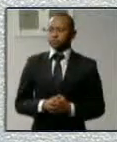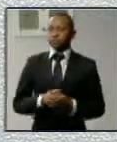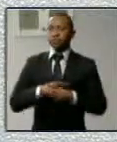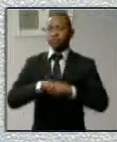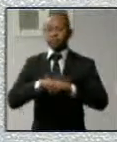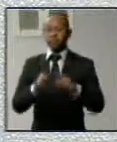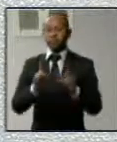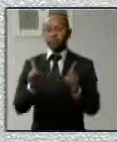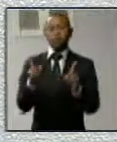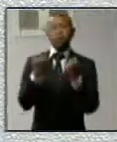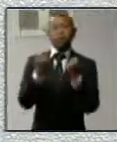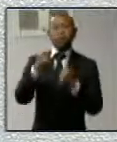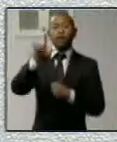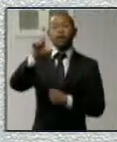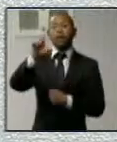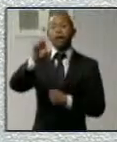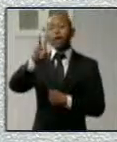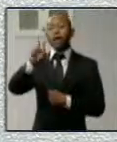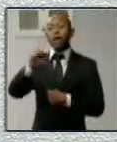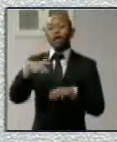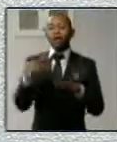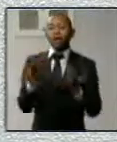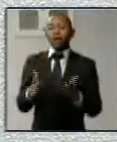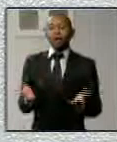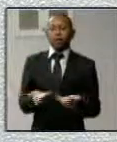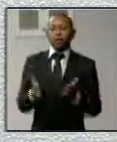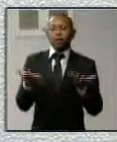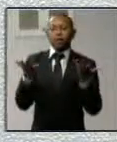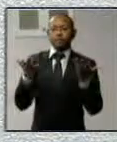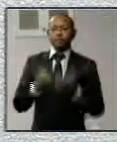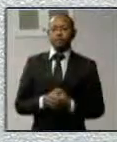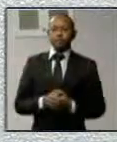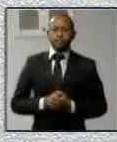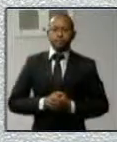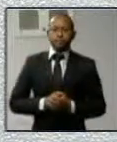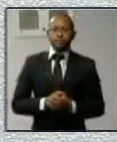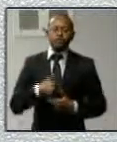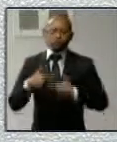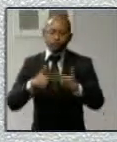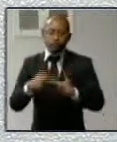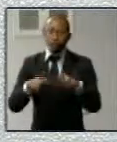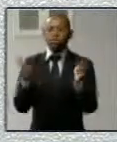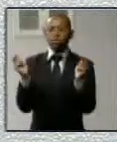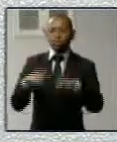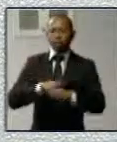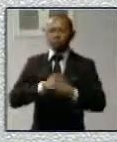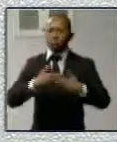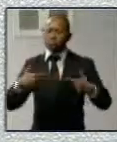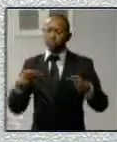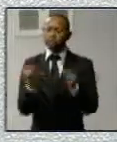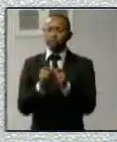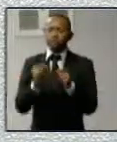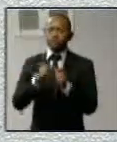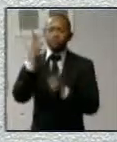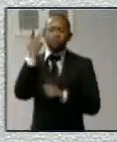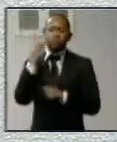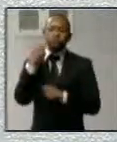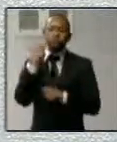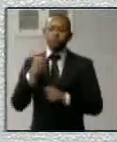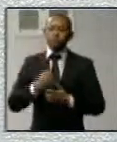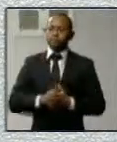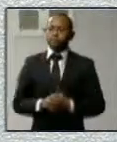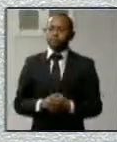autista leve, de alta funcionalidade ou alto funcionamento. Não